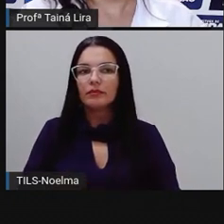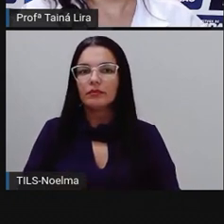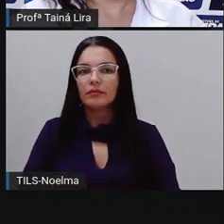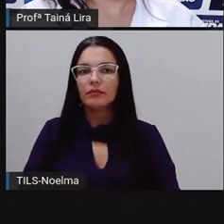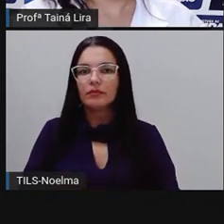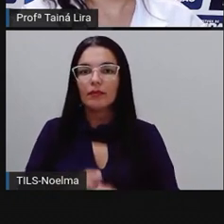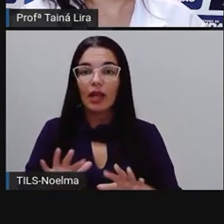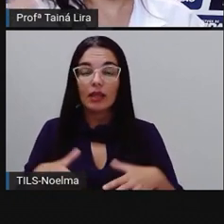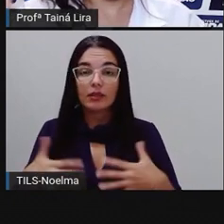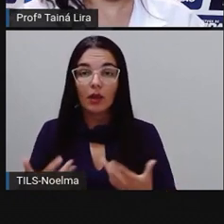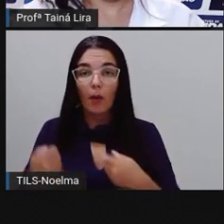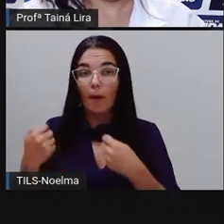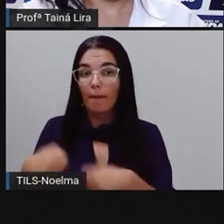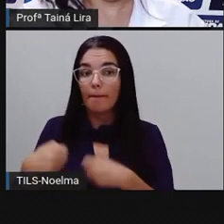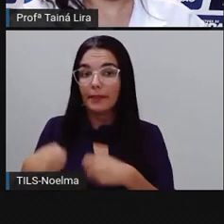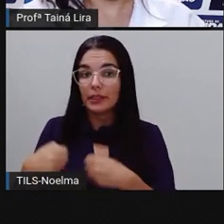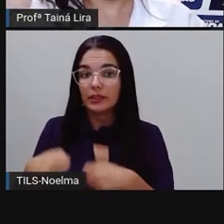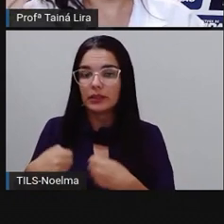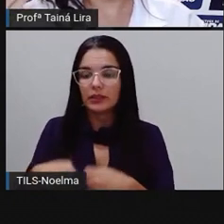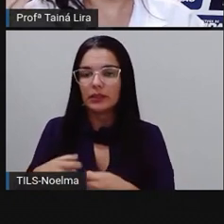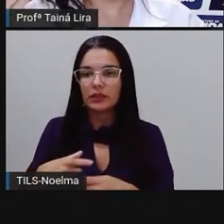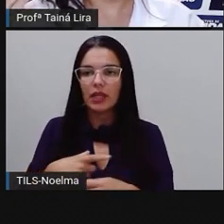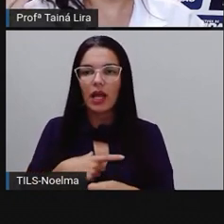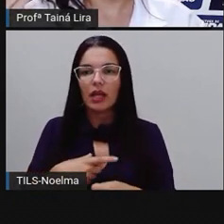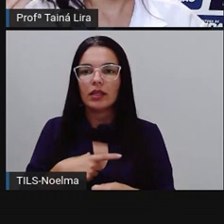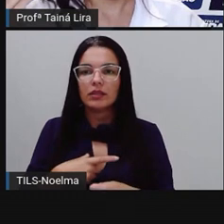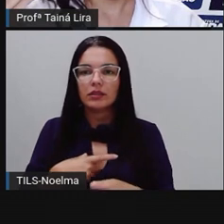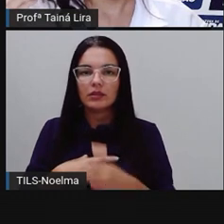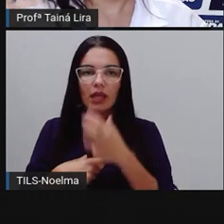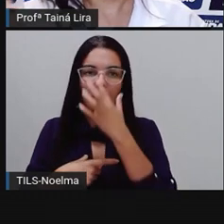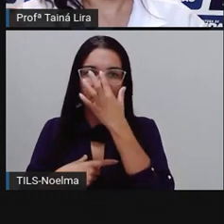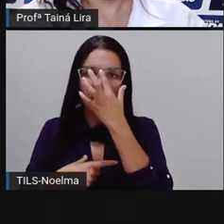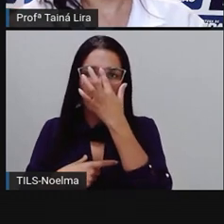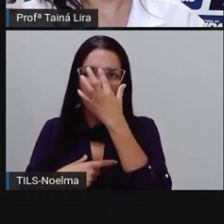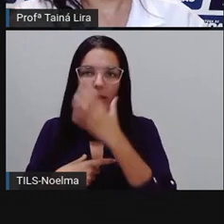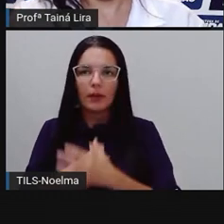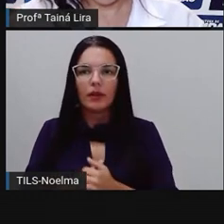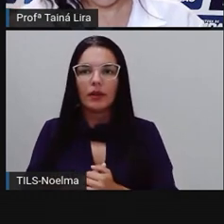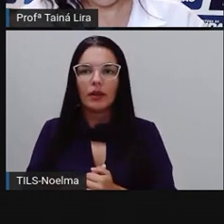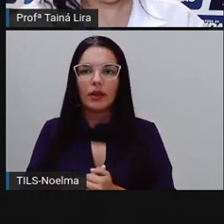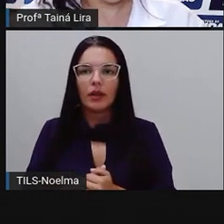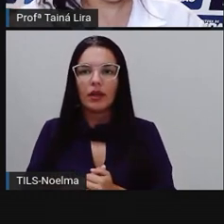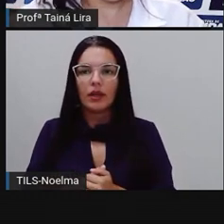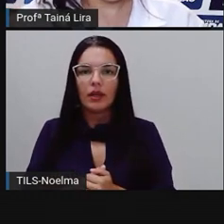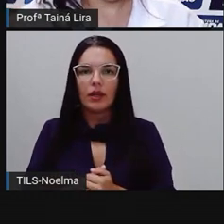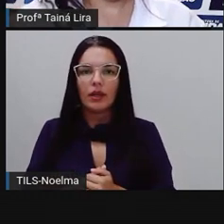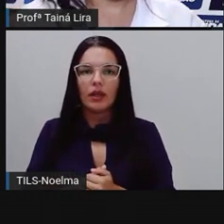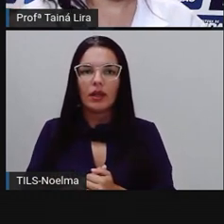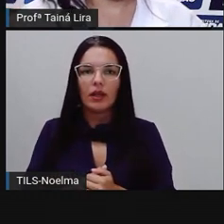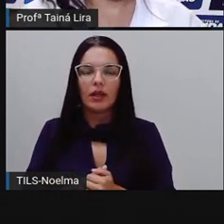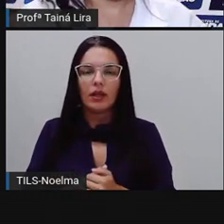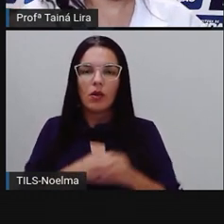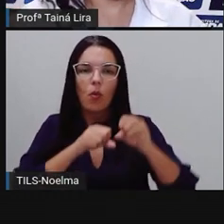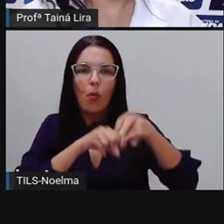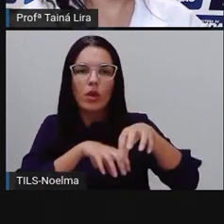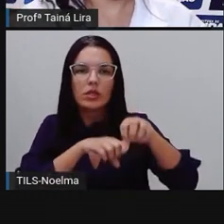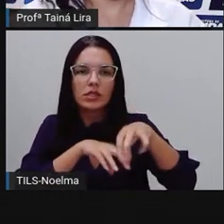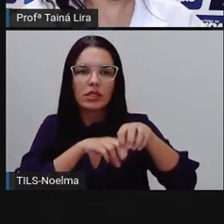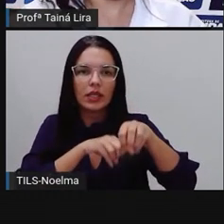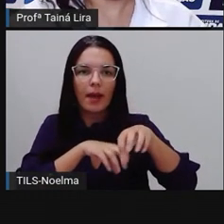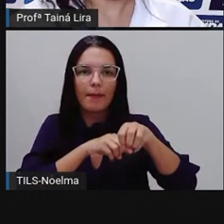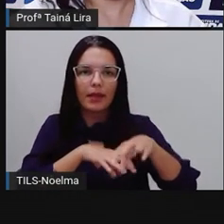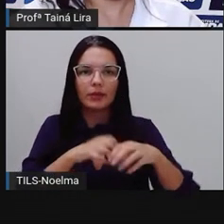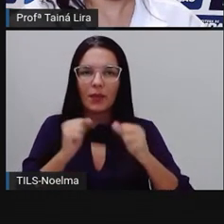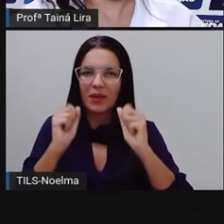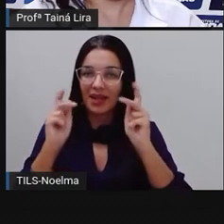a gente tem ali na fábula um ensinamento, né, que nós chamamos de moral, tá